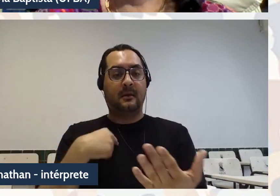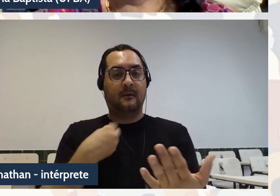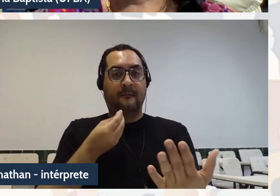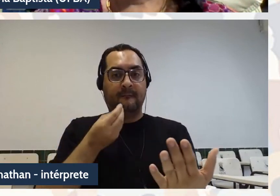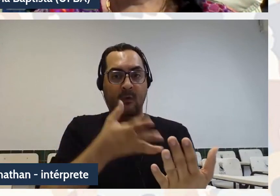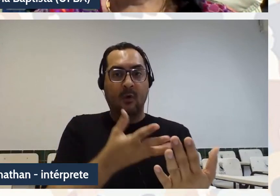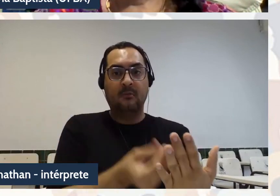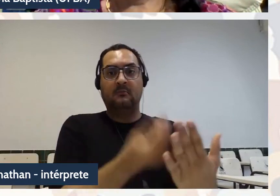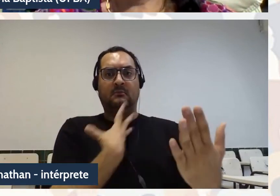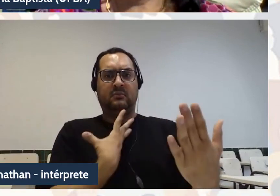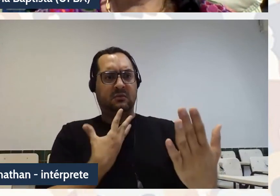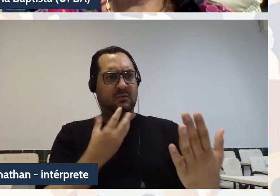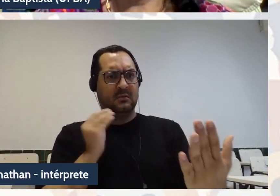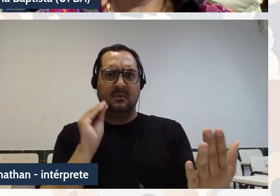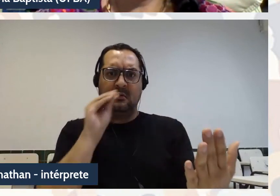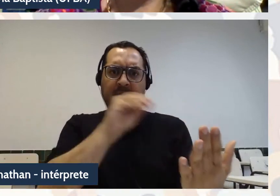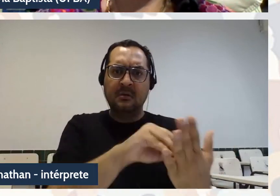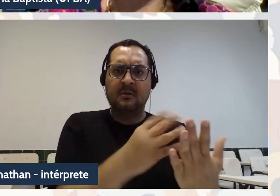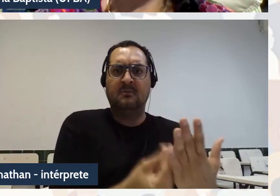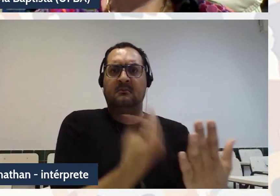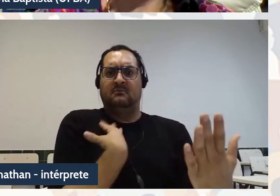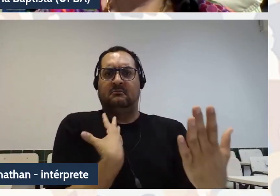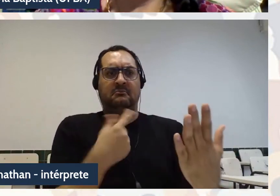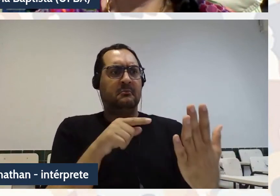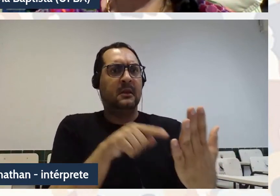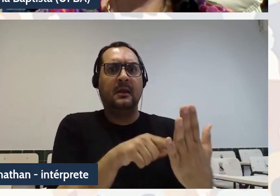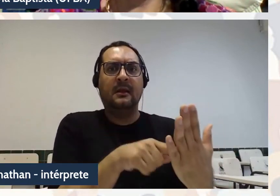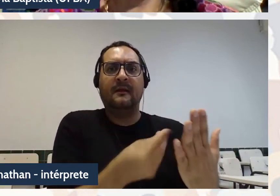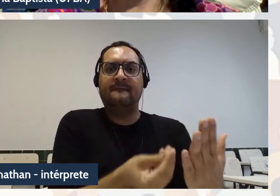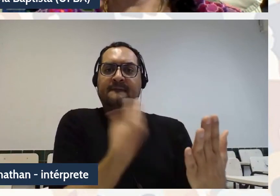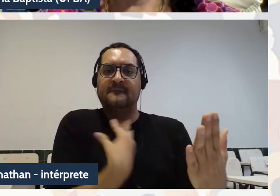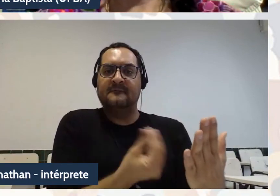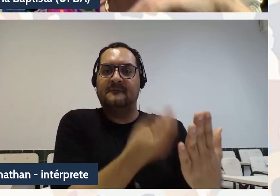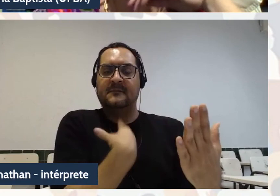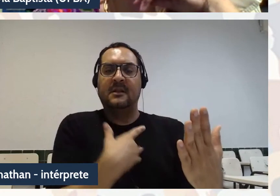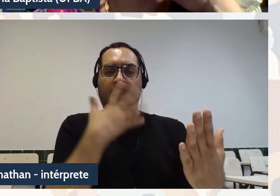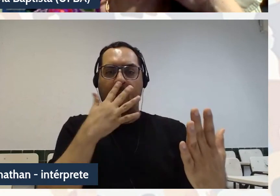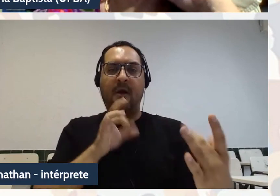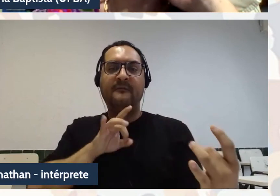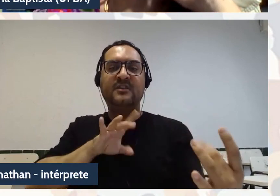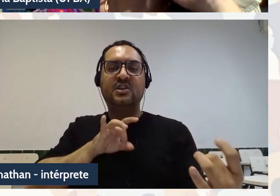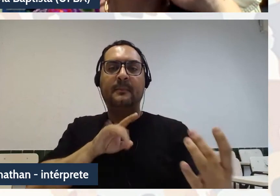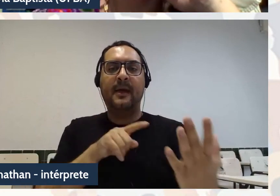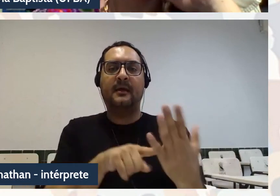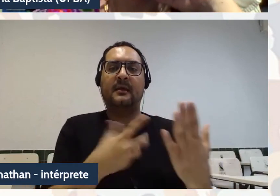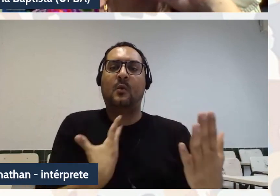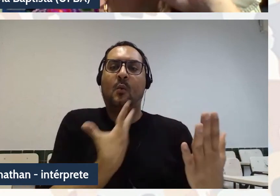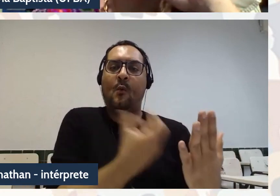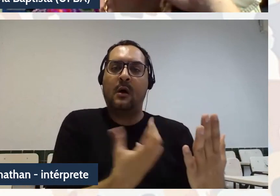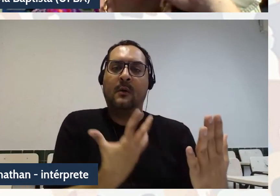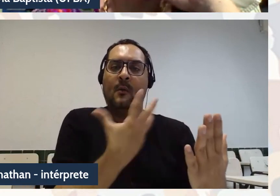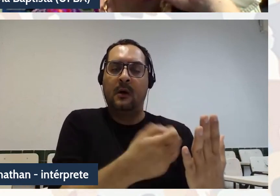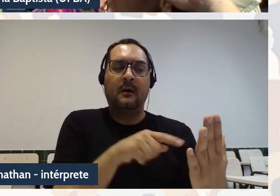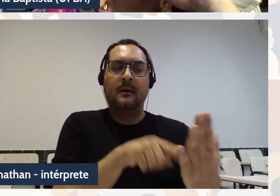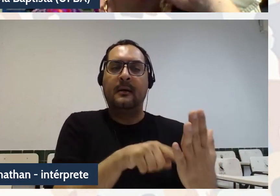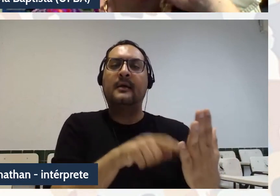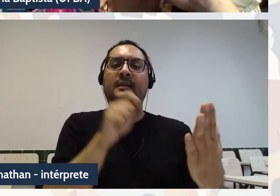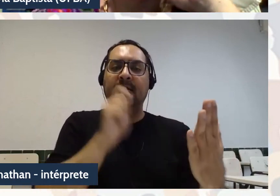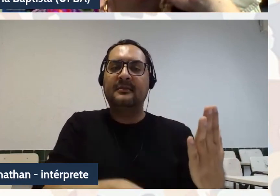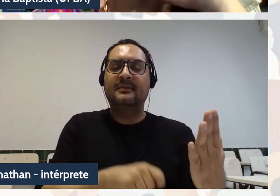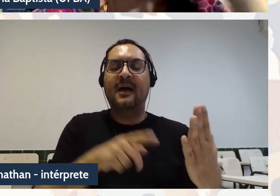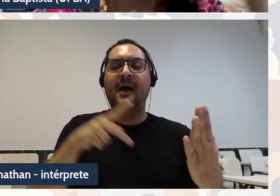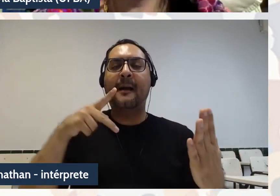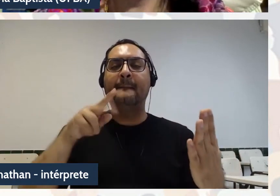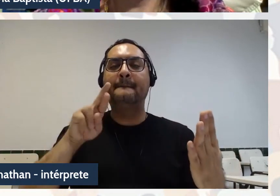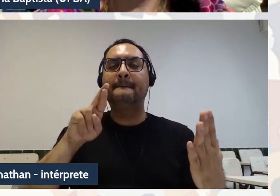algoritmo para prever ainda mais, prever ainda mais o comportamento para o usuário. Então, o usuário nunca consegue